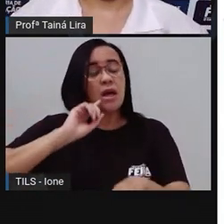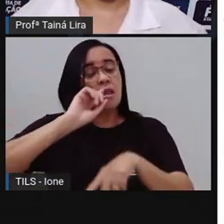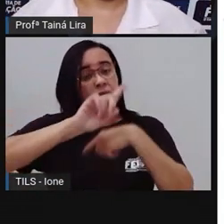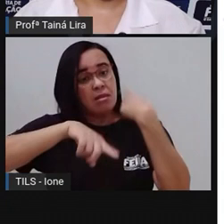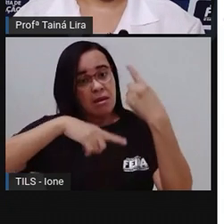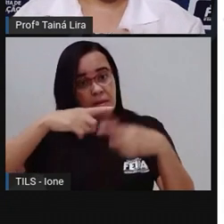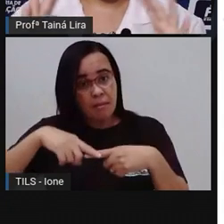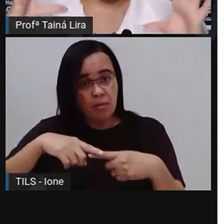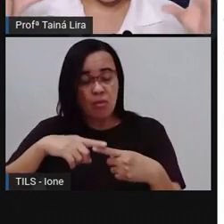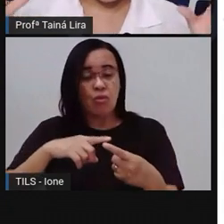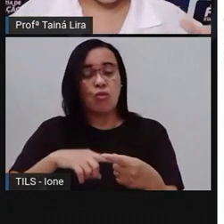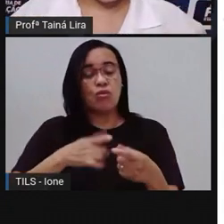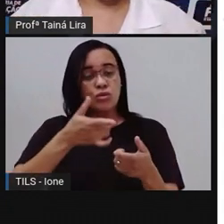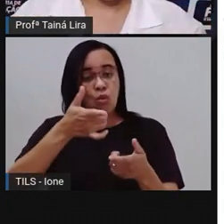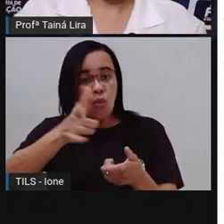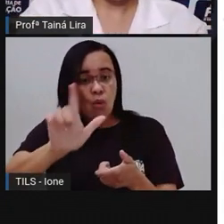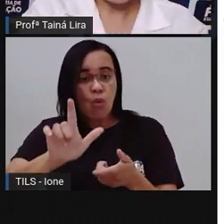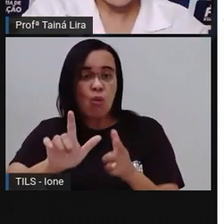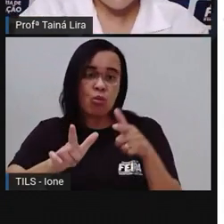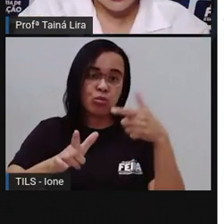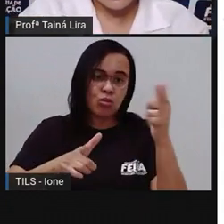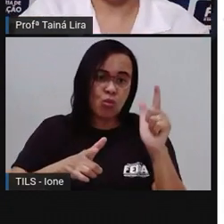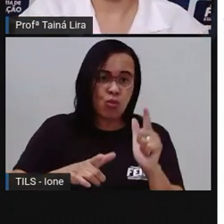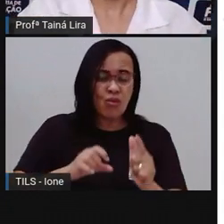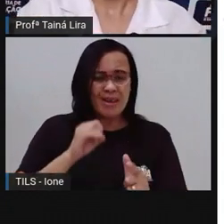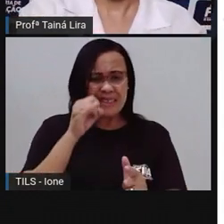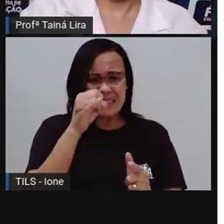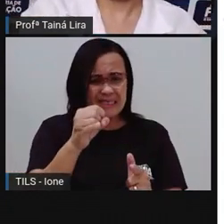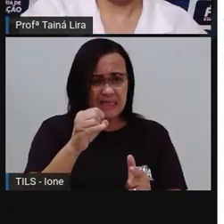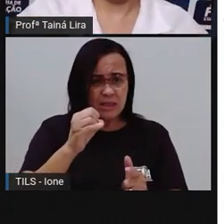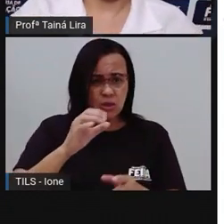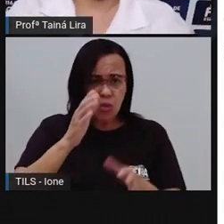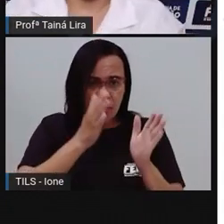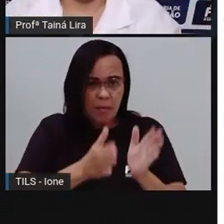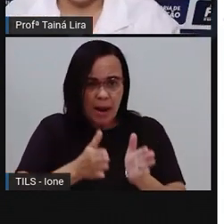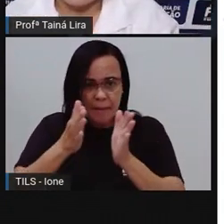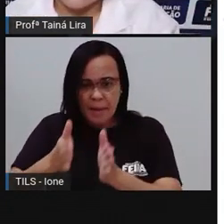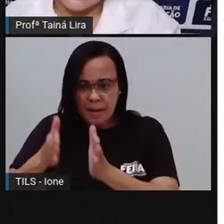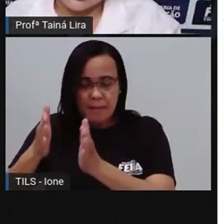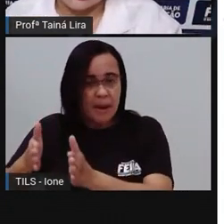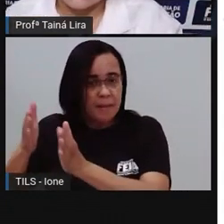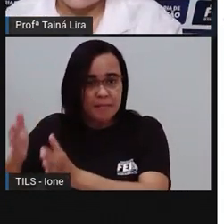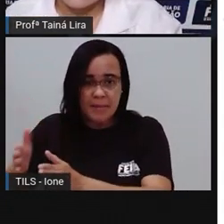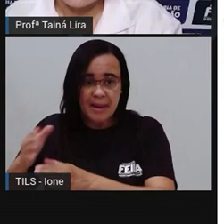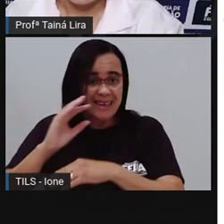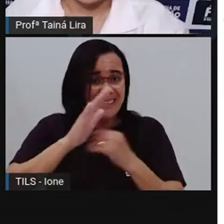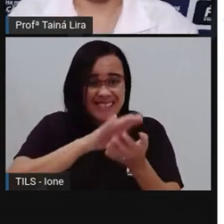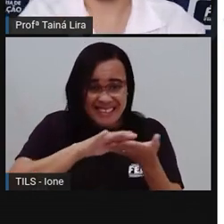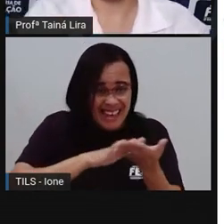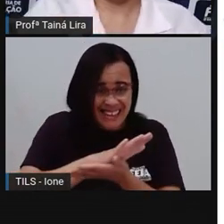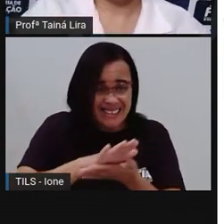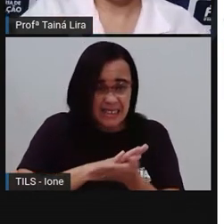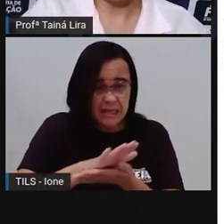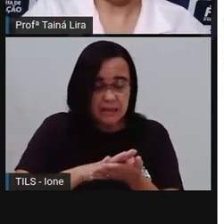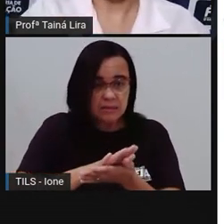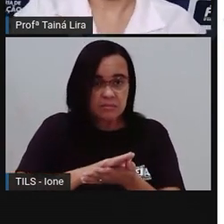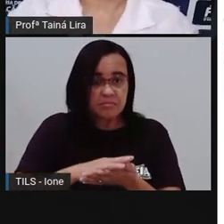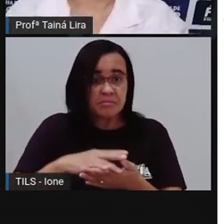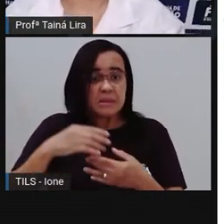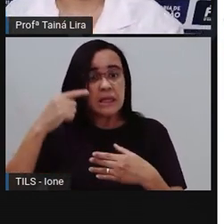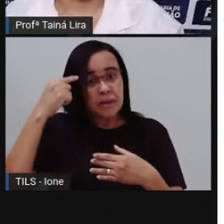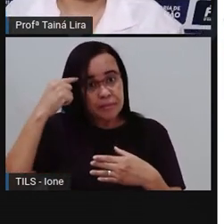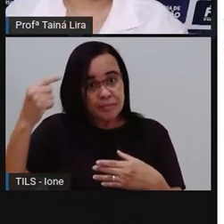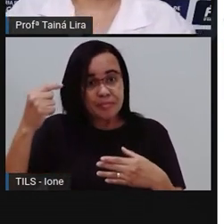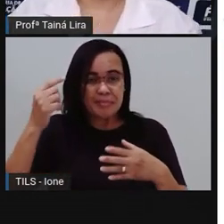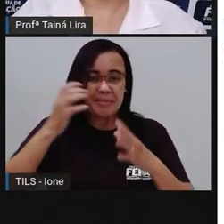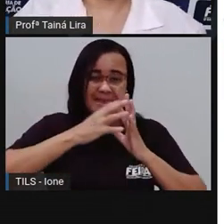eu não organizo essas ideias direitinho, o é que vai primeiro? É a farinha ou é o leite? É o açúcar ou